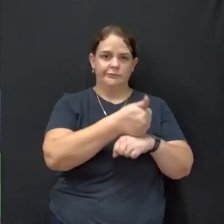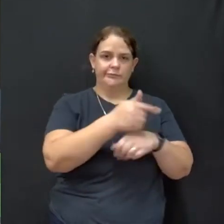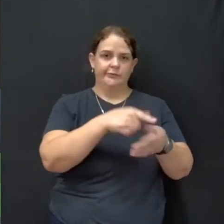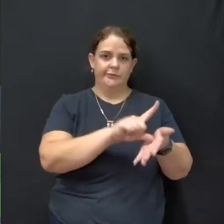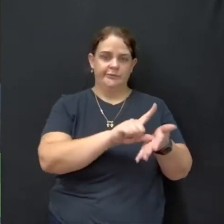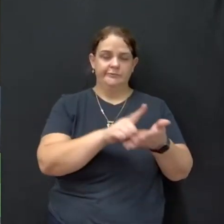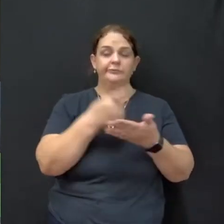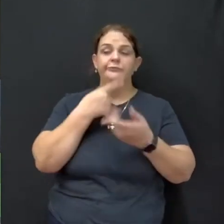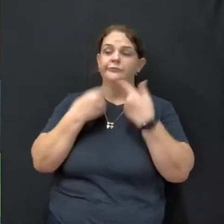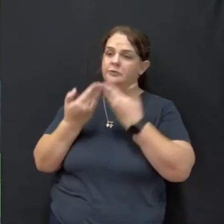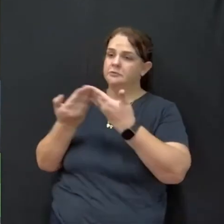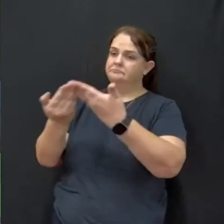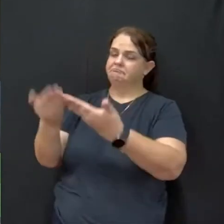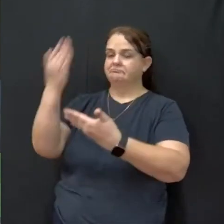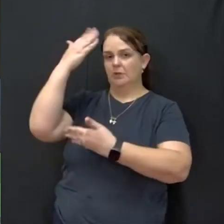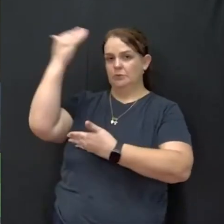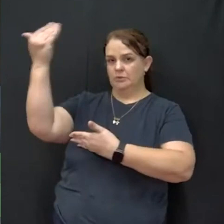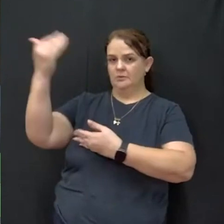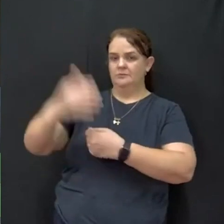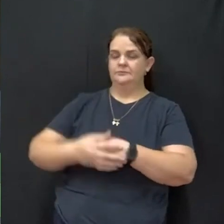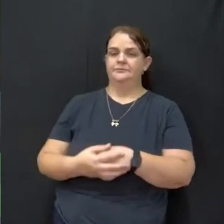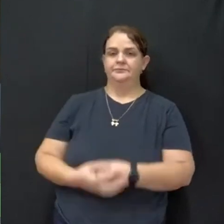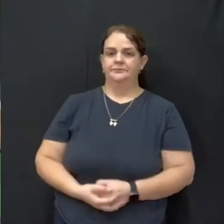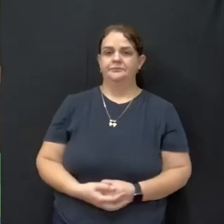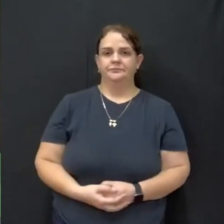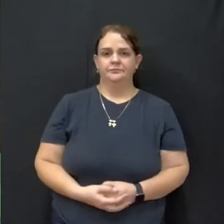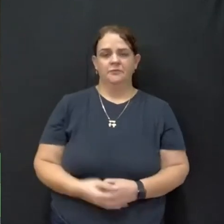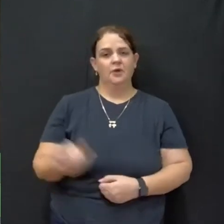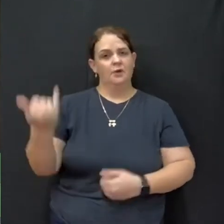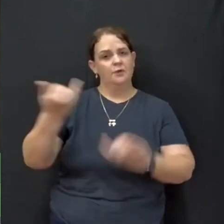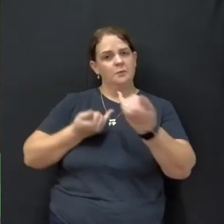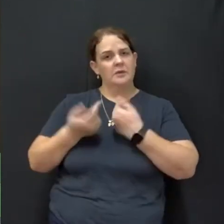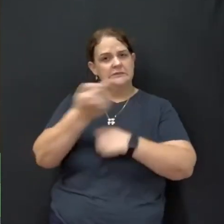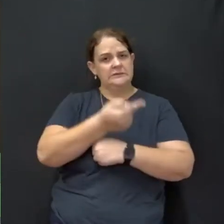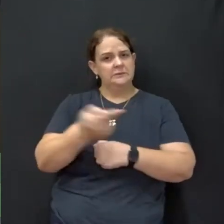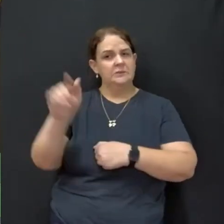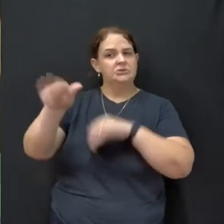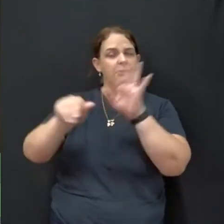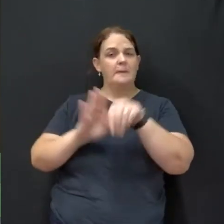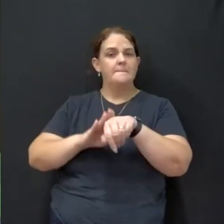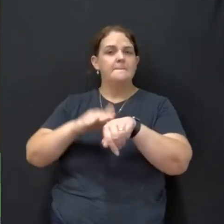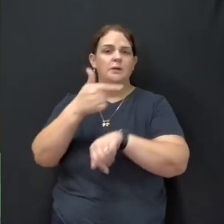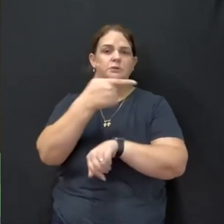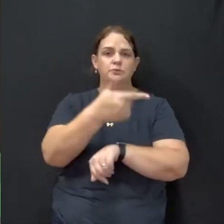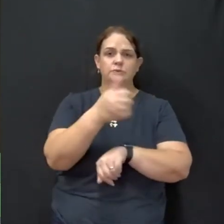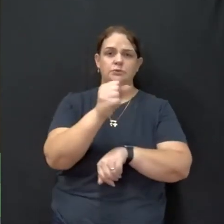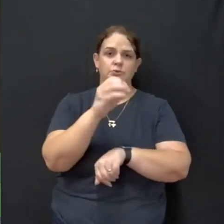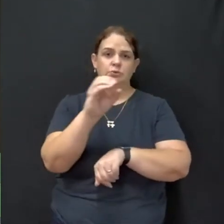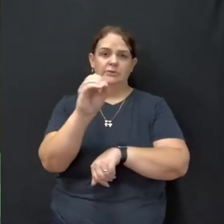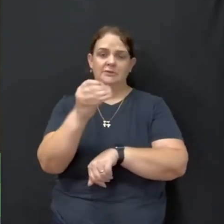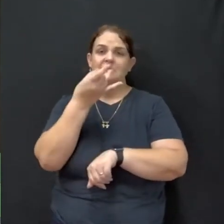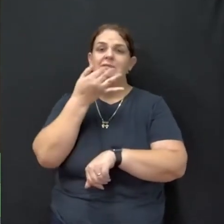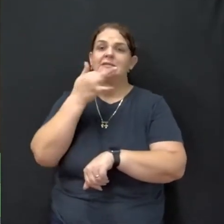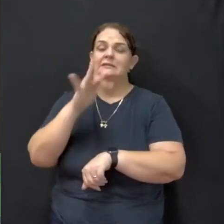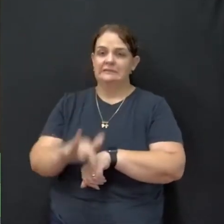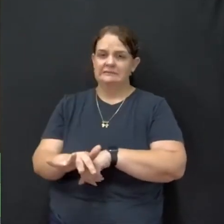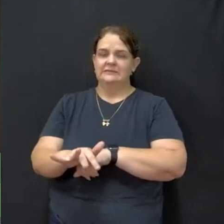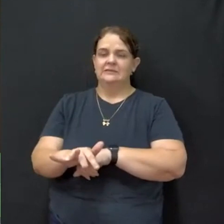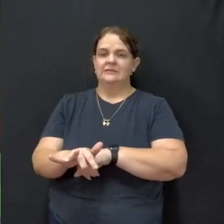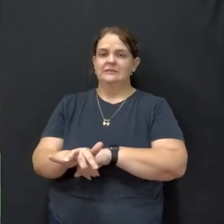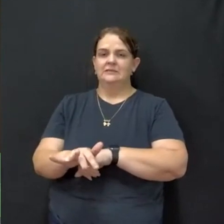o sucesso a ela, ela nos informava que essa semana deverão chamar de mais de 280 crianças para